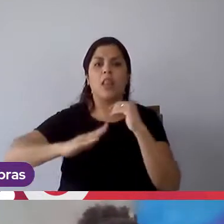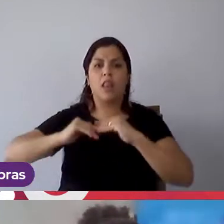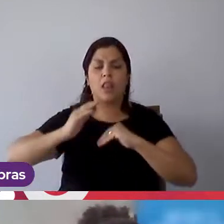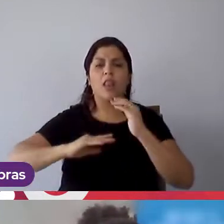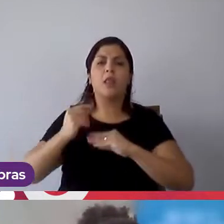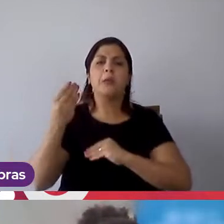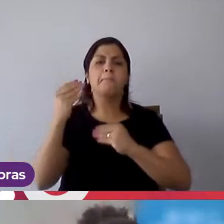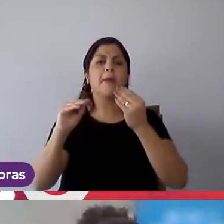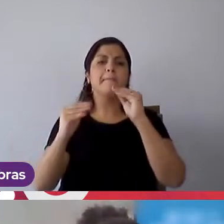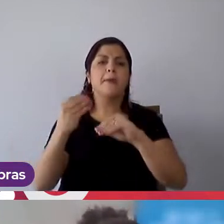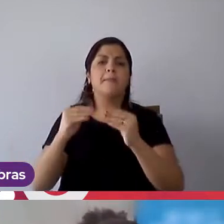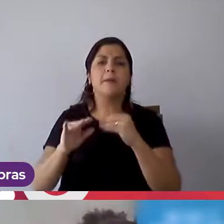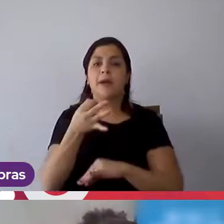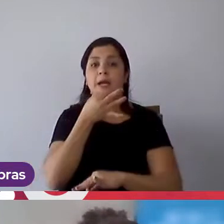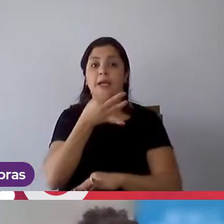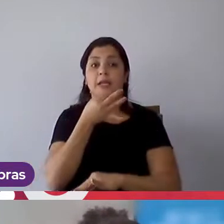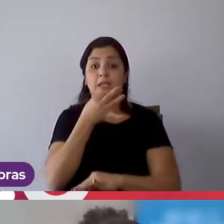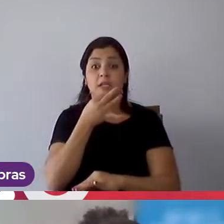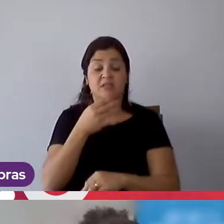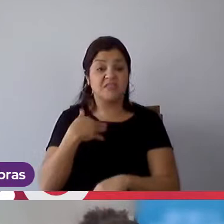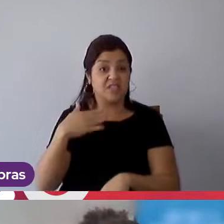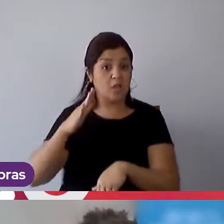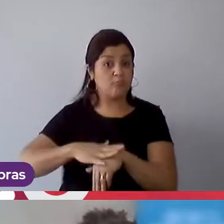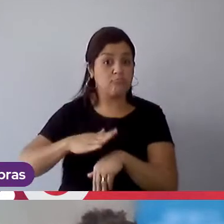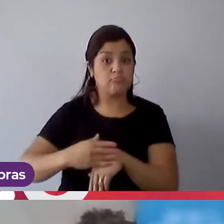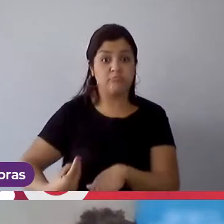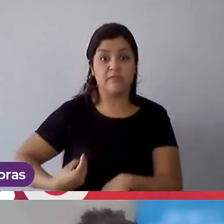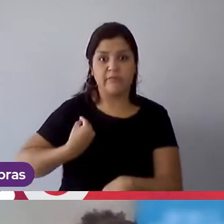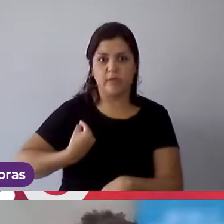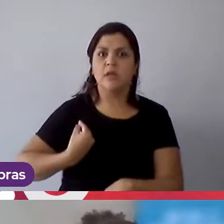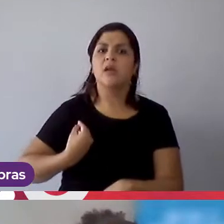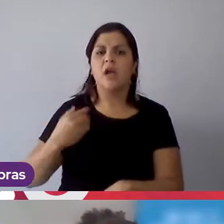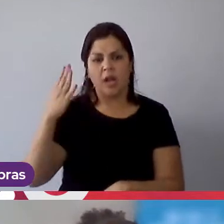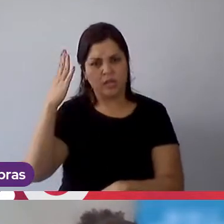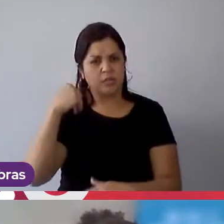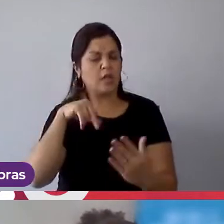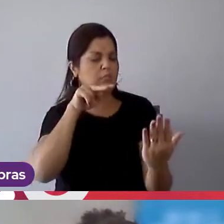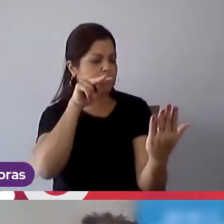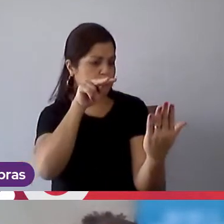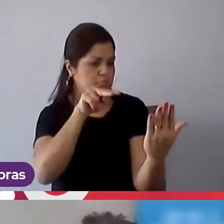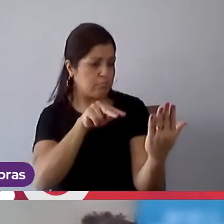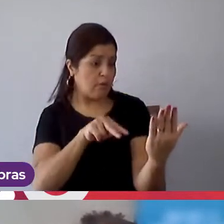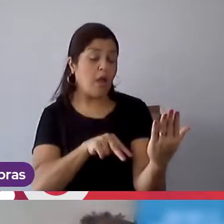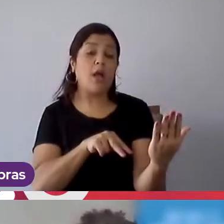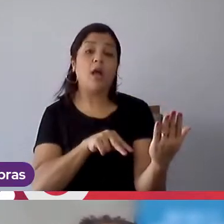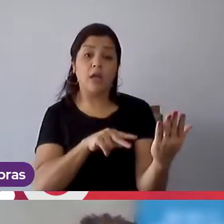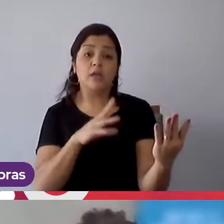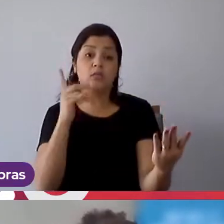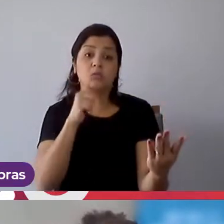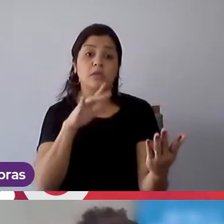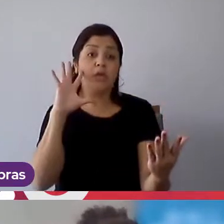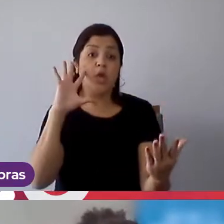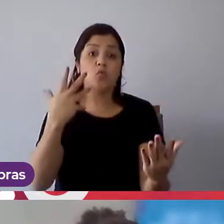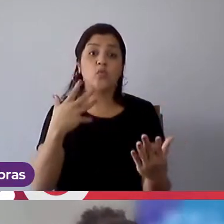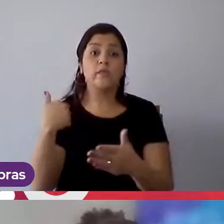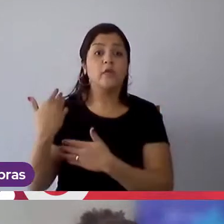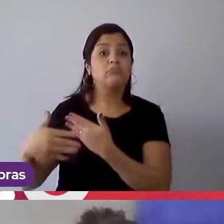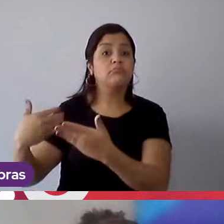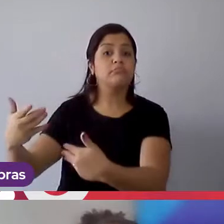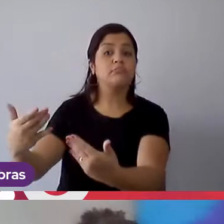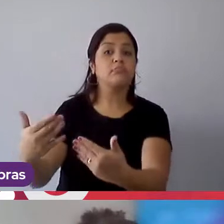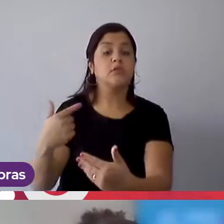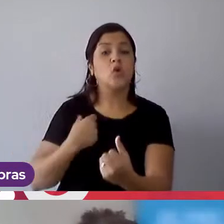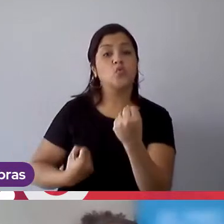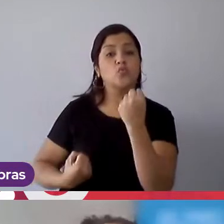deadlines e os comentários, porque se eu não estiver aqui, ela consegue ver as atividades que eu estou fazendo e, assim, sucessivamente eu dou